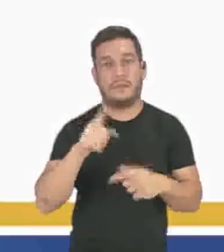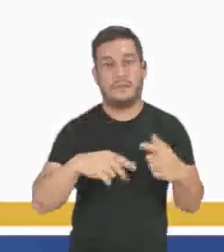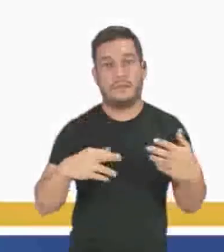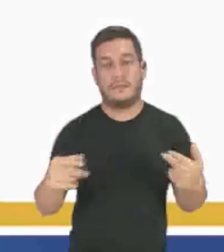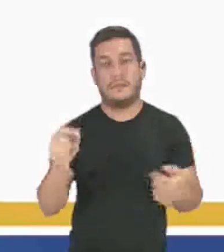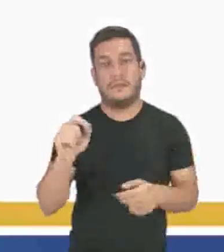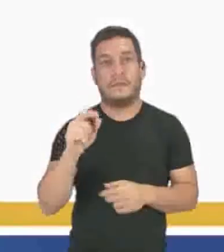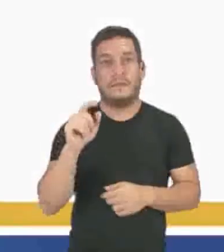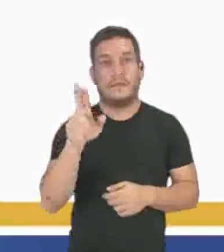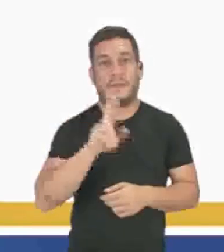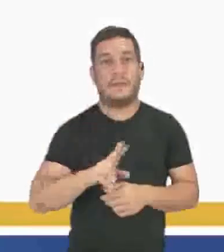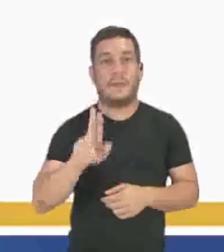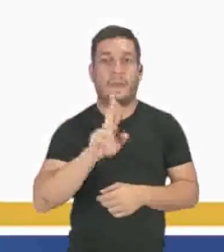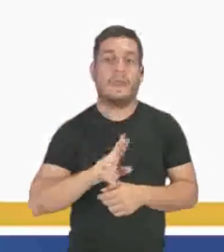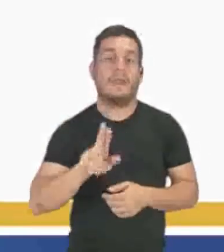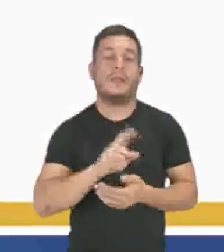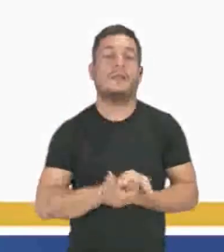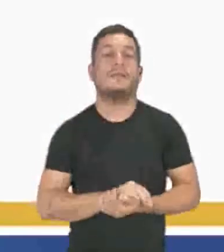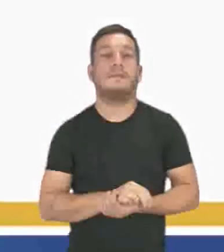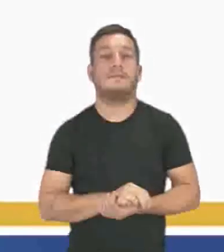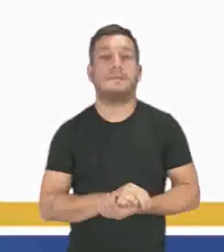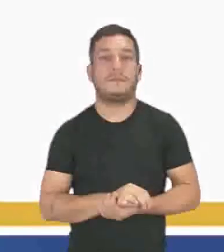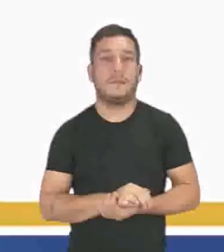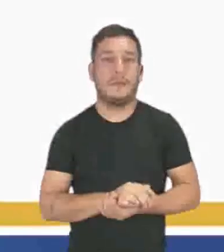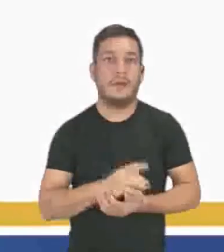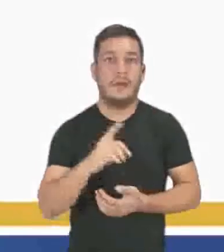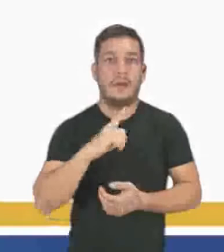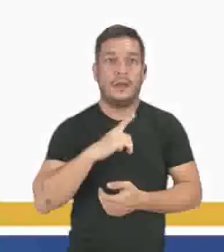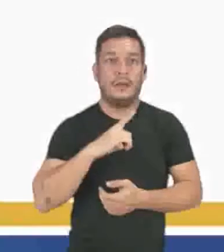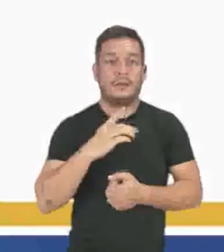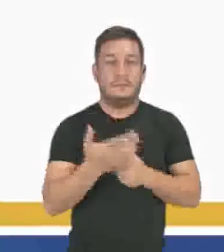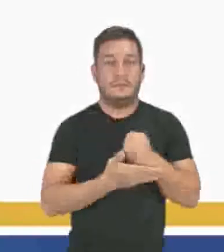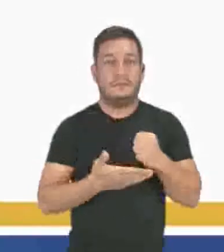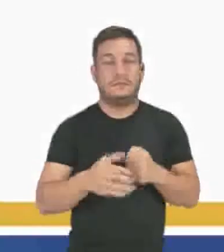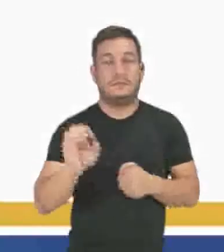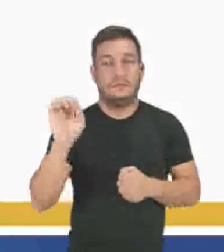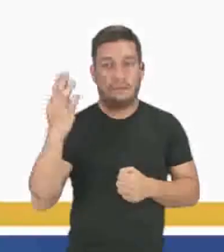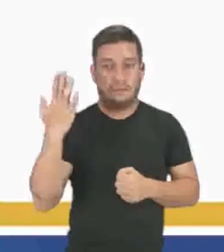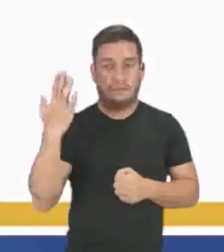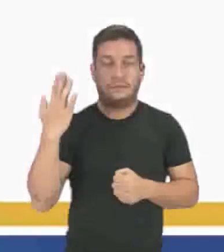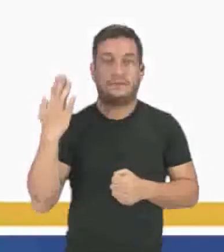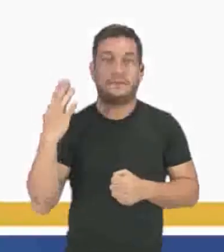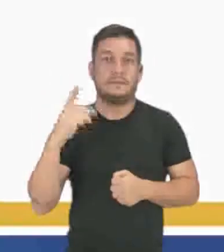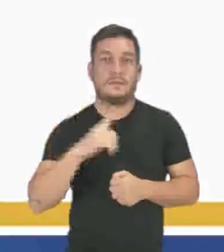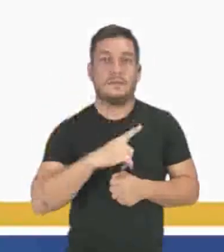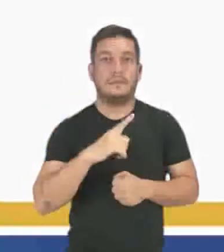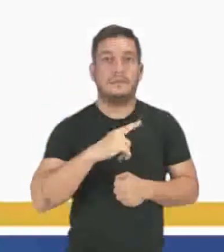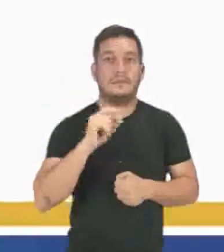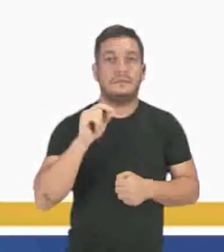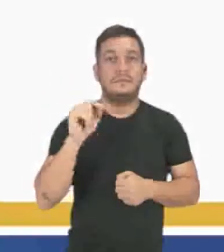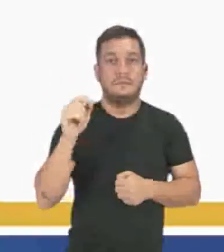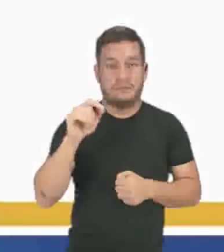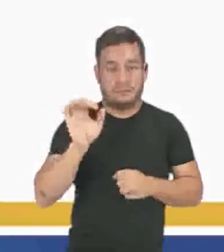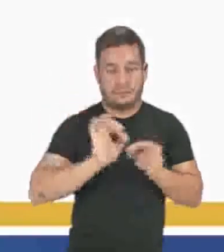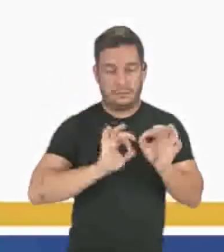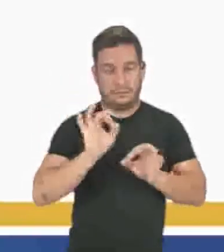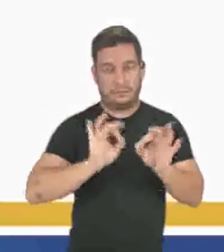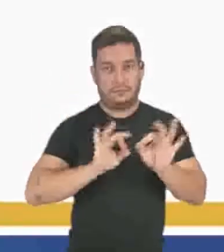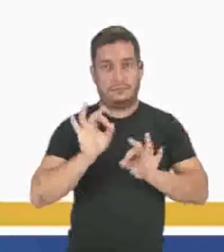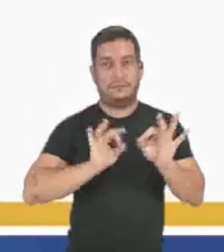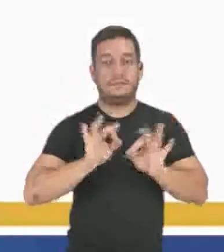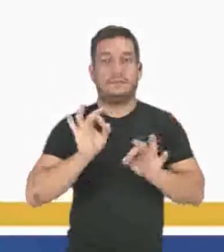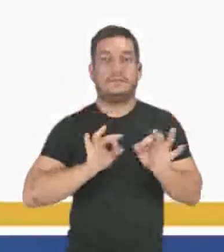substâncias formadas. Então, nós temos aqui também, de acordo com o tempo, nós temos a formação